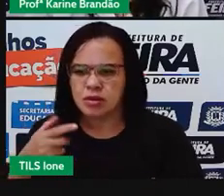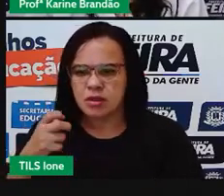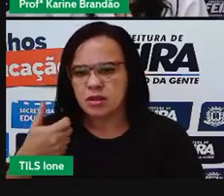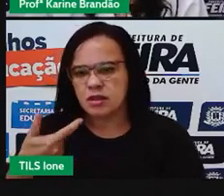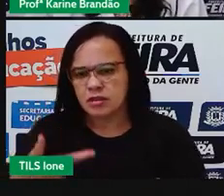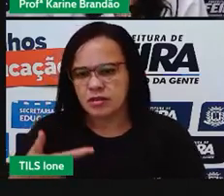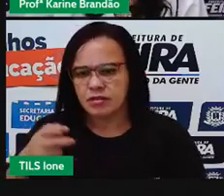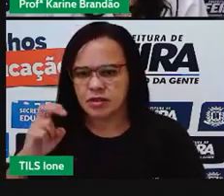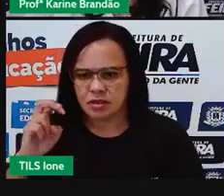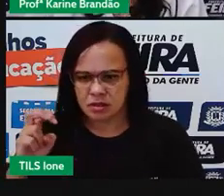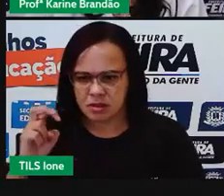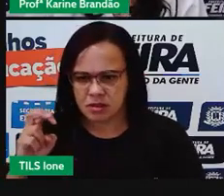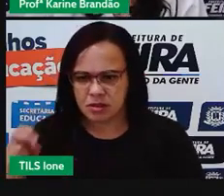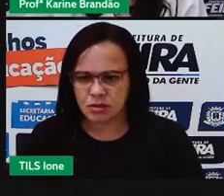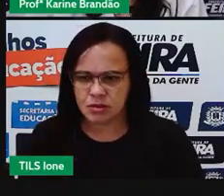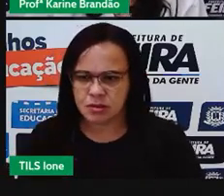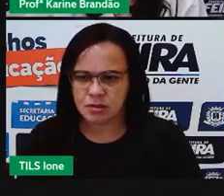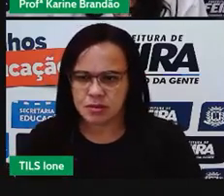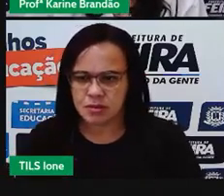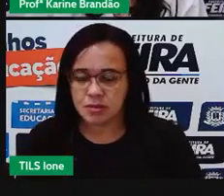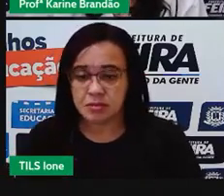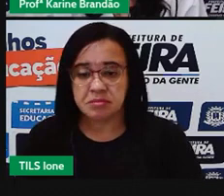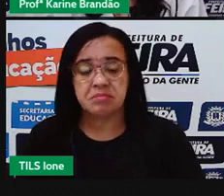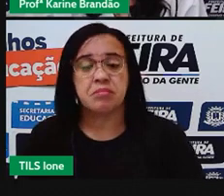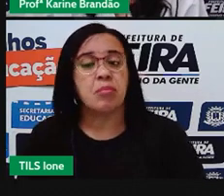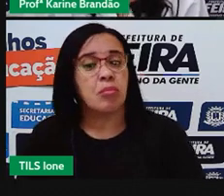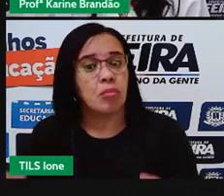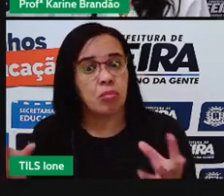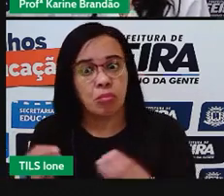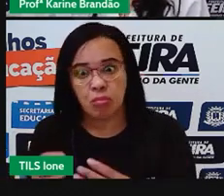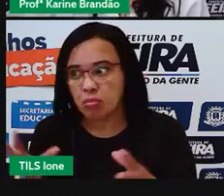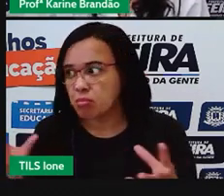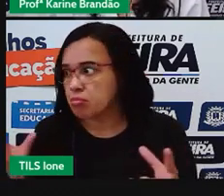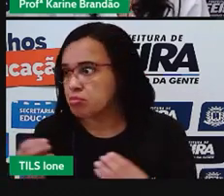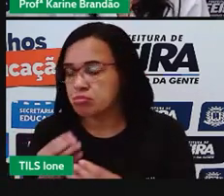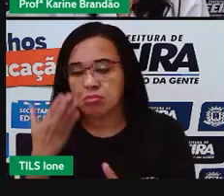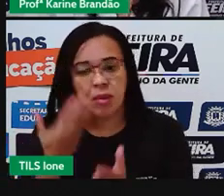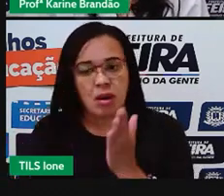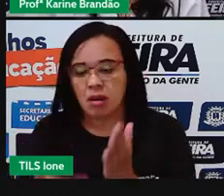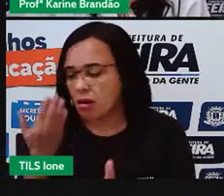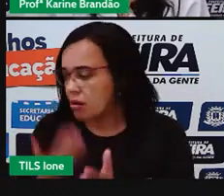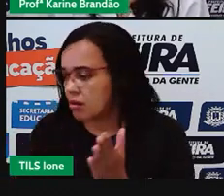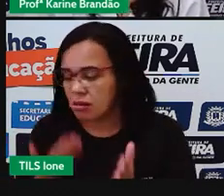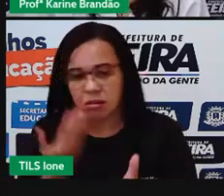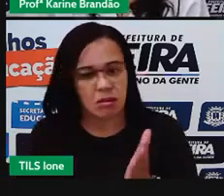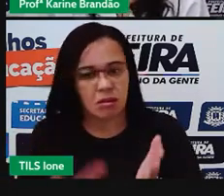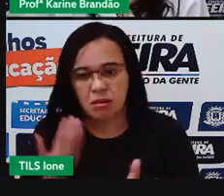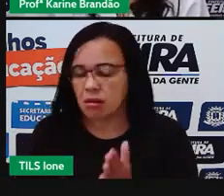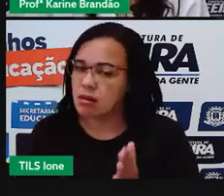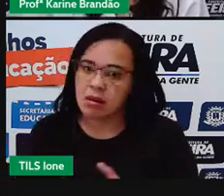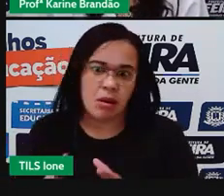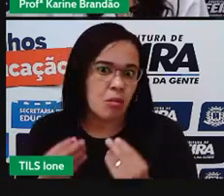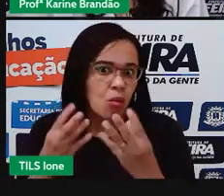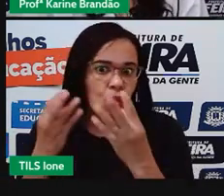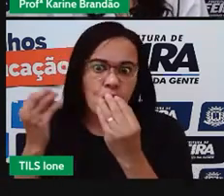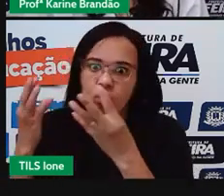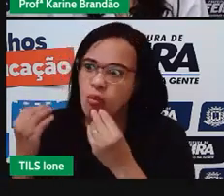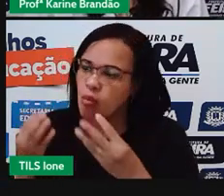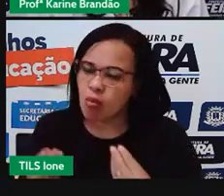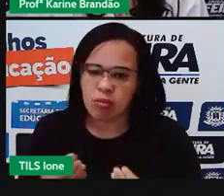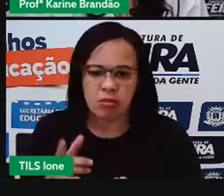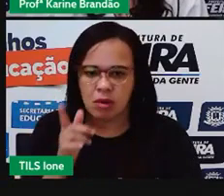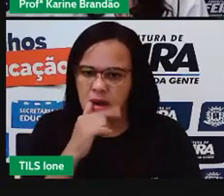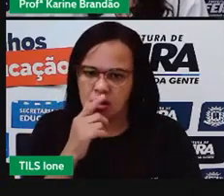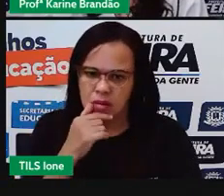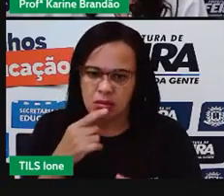a gente tem que pensar na qualidade dessa água que está sendo consumida. E a gente tem que pensar por que a gente